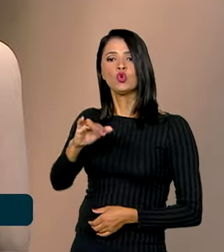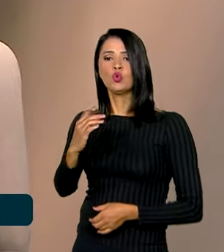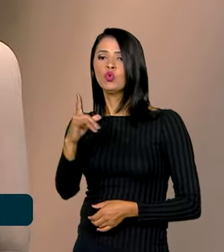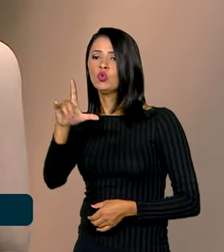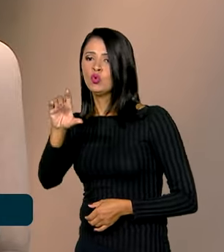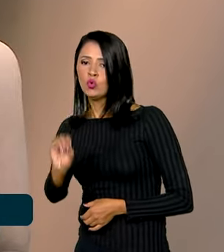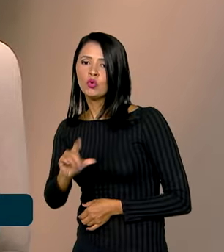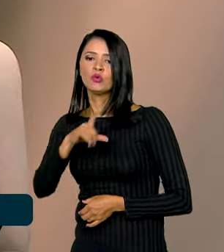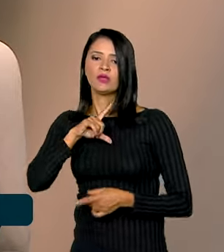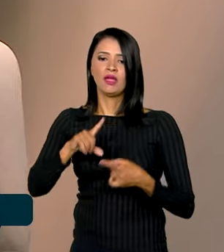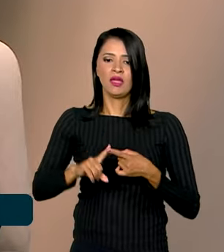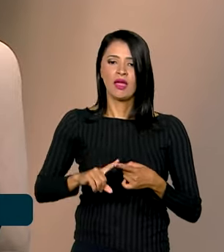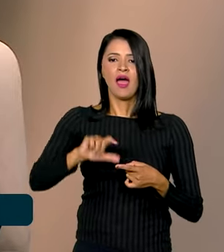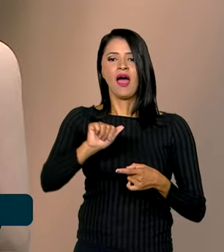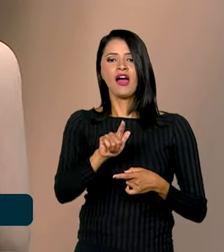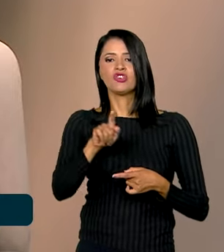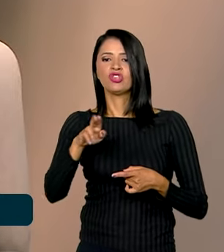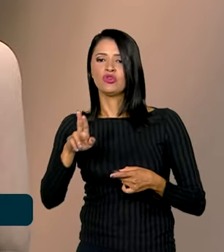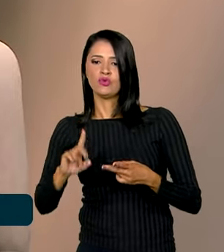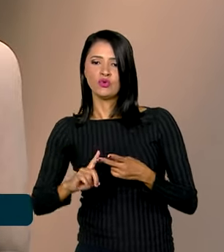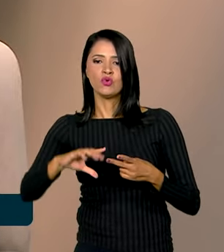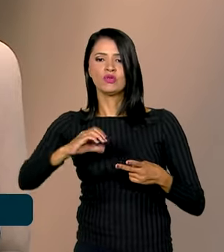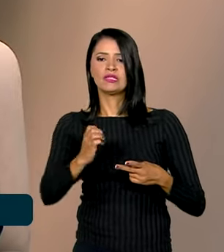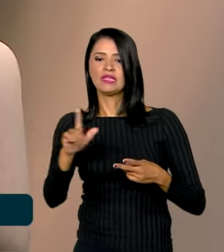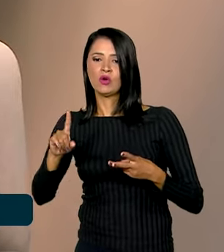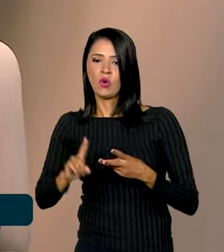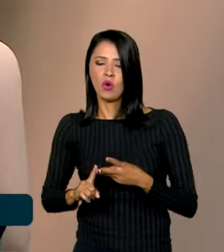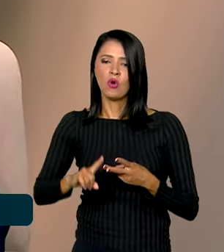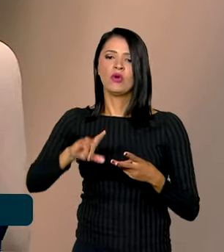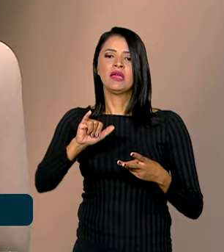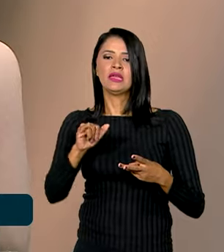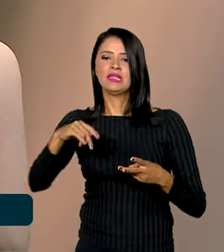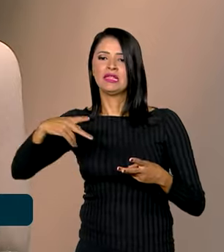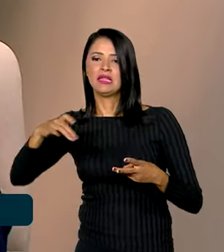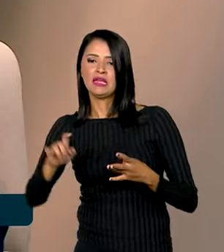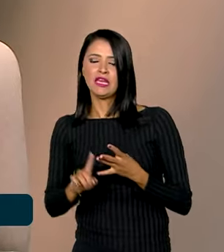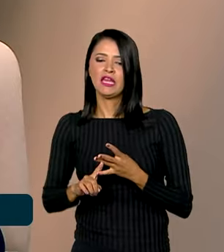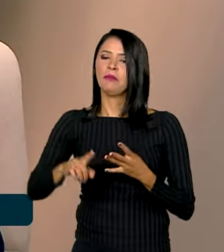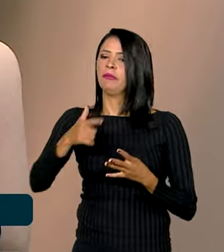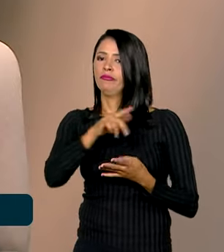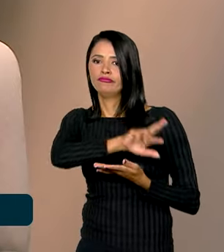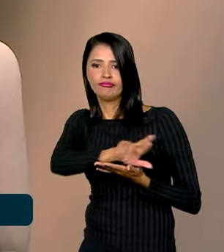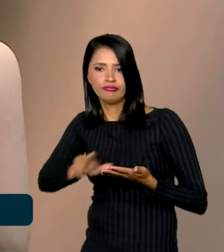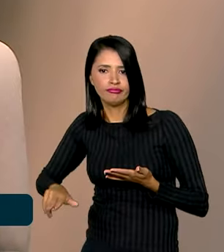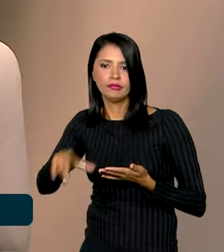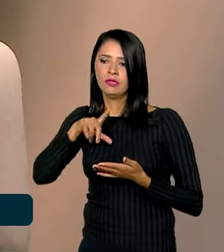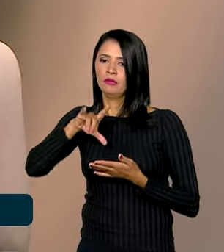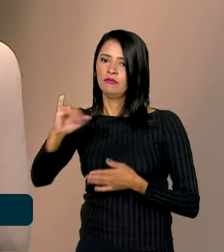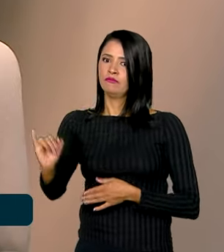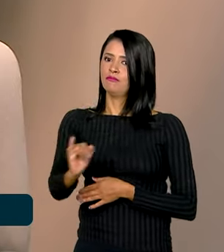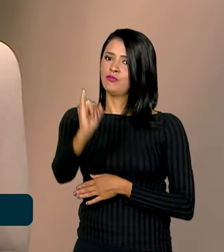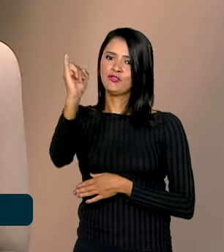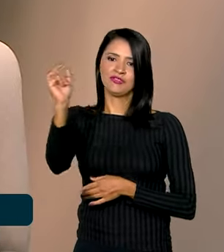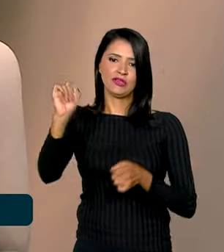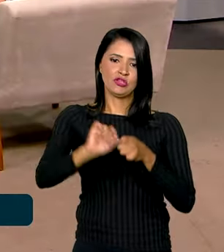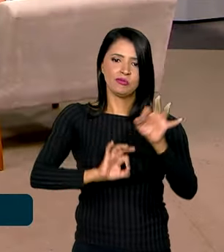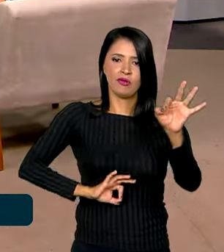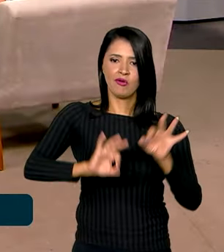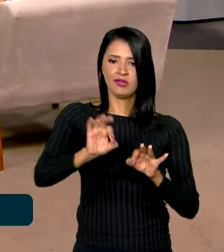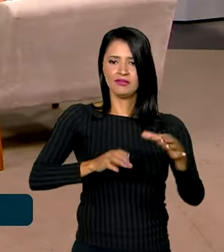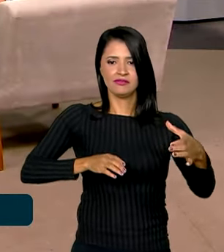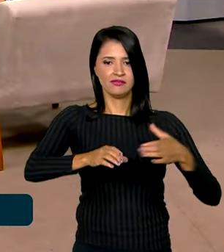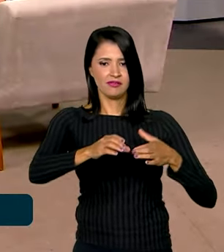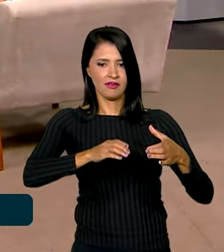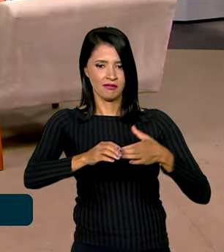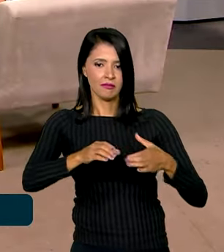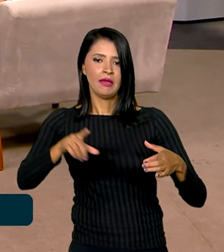AGU, a SECOM, com a gente, o IPEA e o INEP, que foram fundamentais para a realização do concurso. E